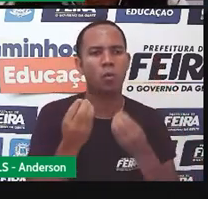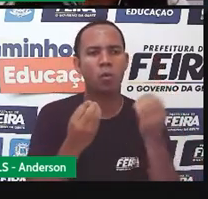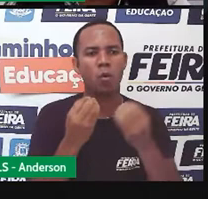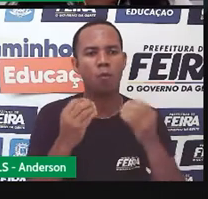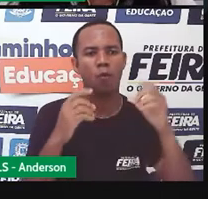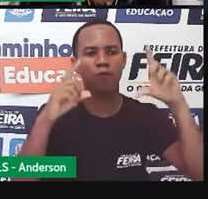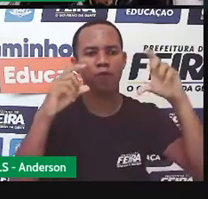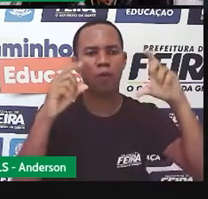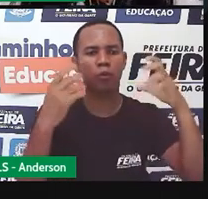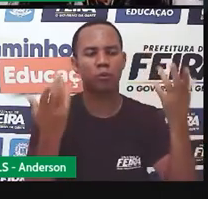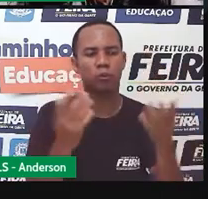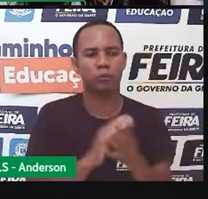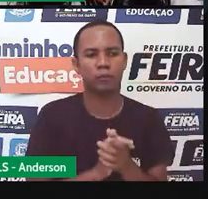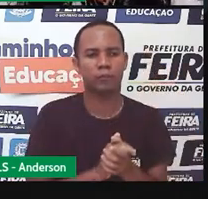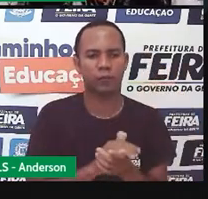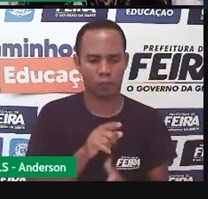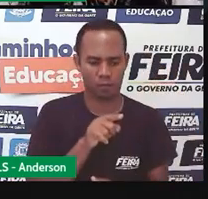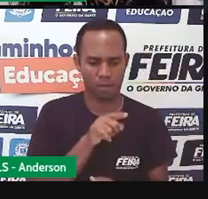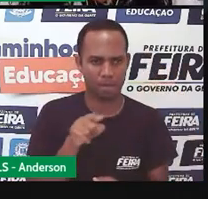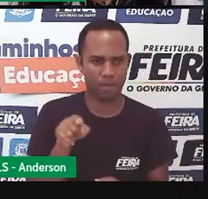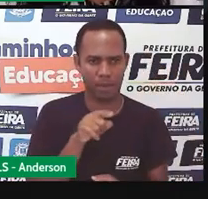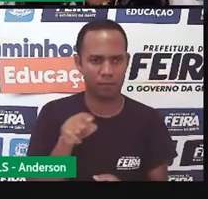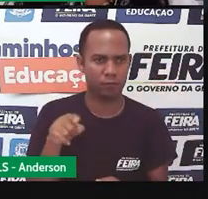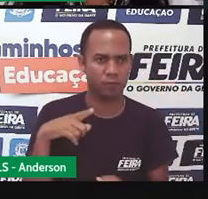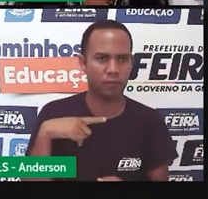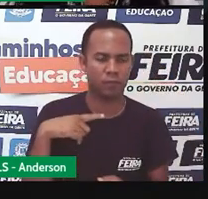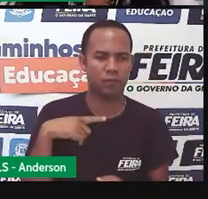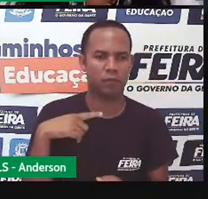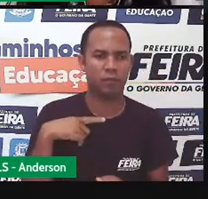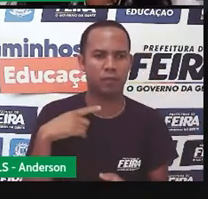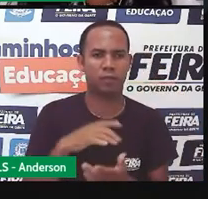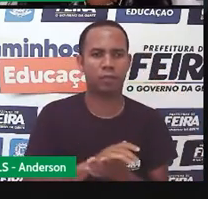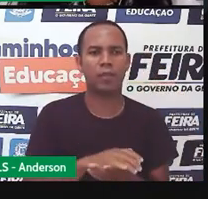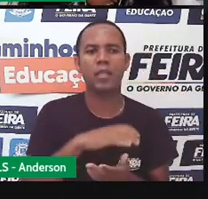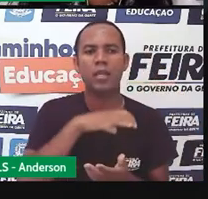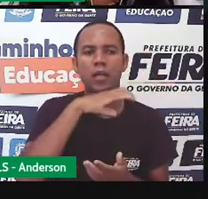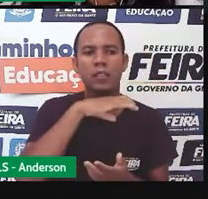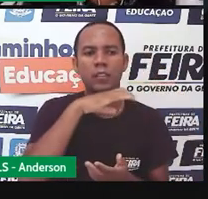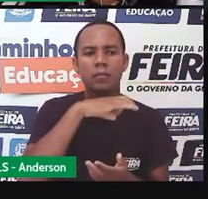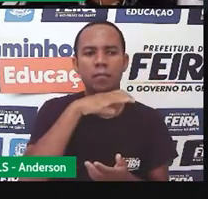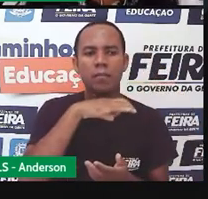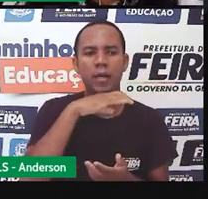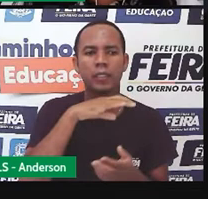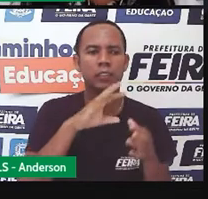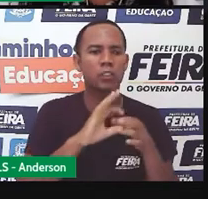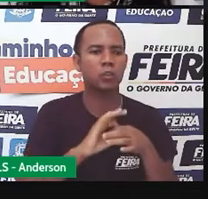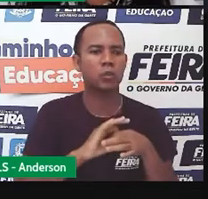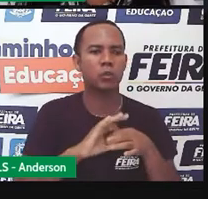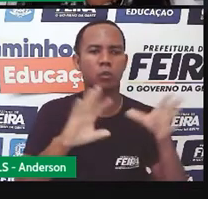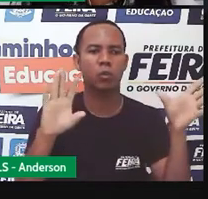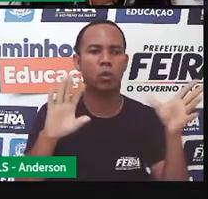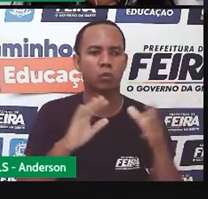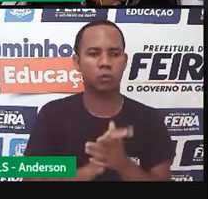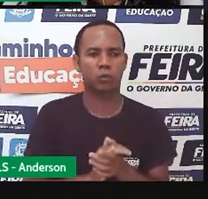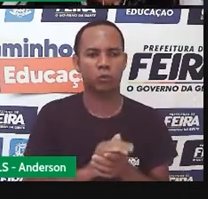quer transmitir. Embaixo da foto tem o seguinte, animais soltos correm riscos de vida e